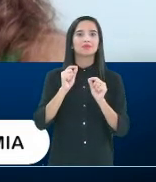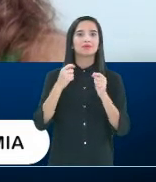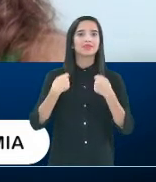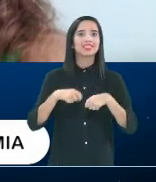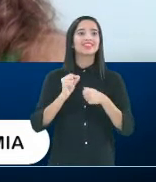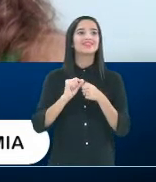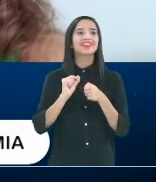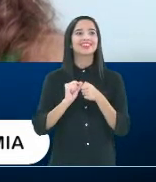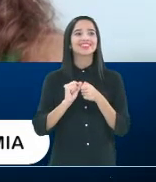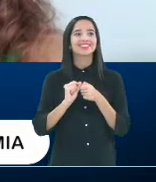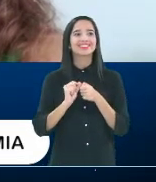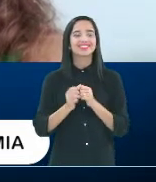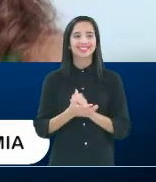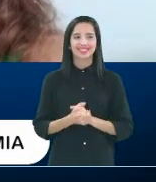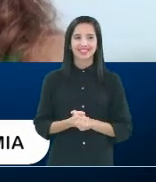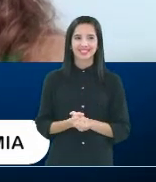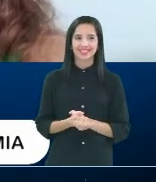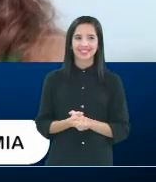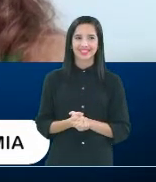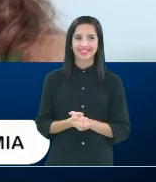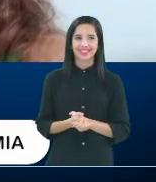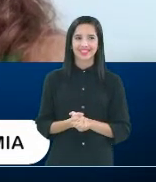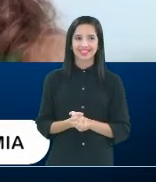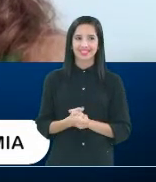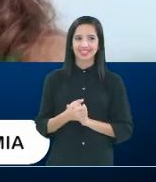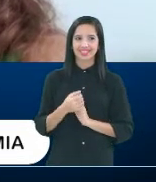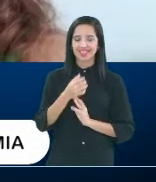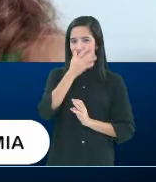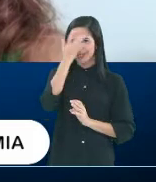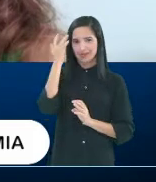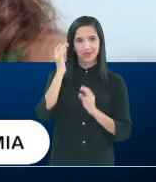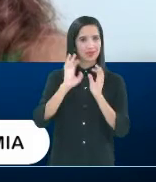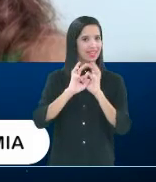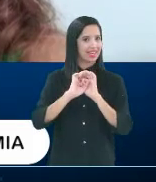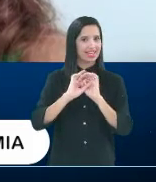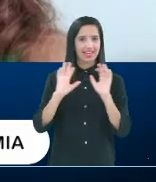Não, aí a gente não, a gente deixa as pessoas à vontade, né?